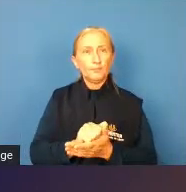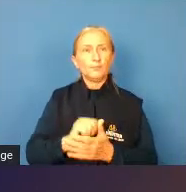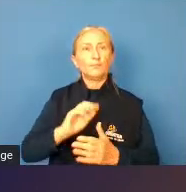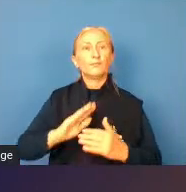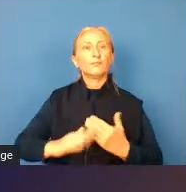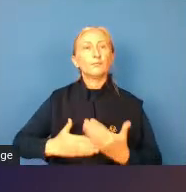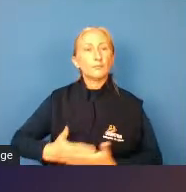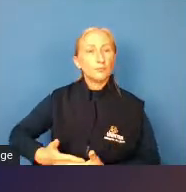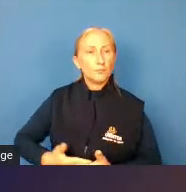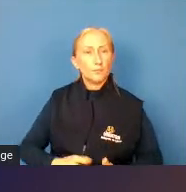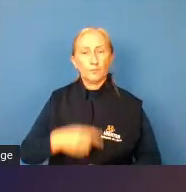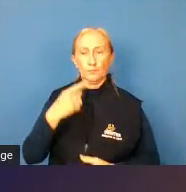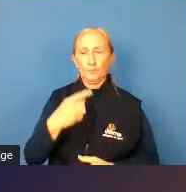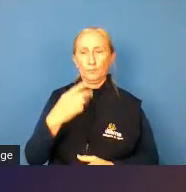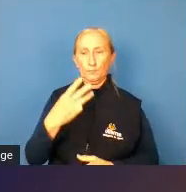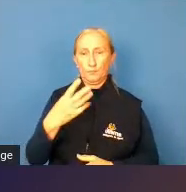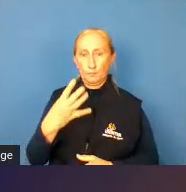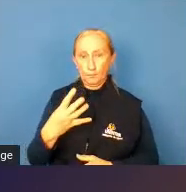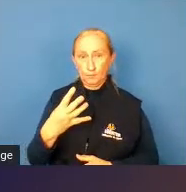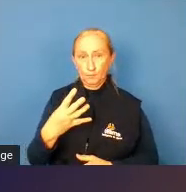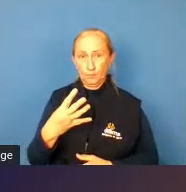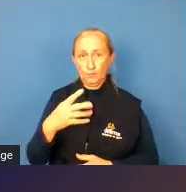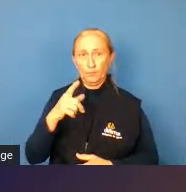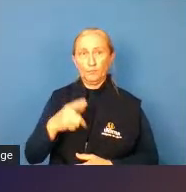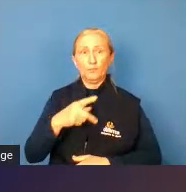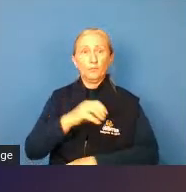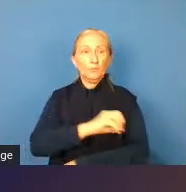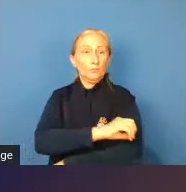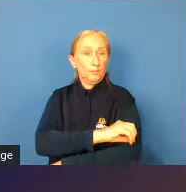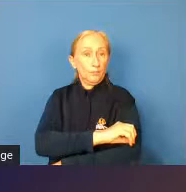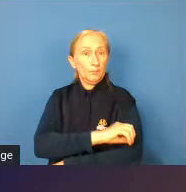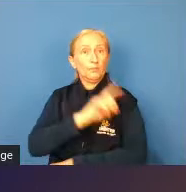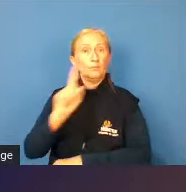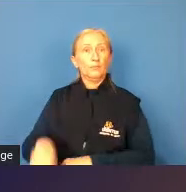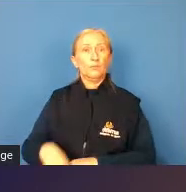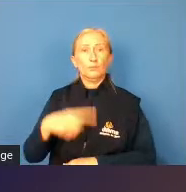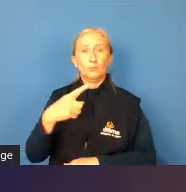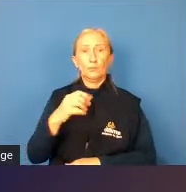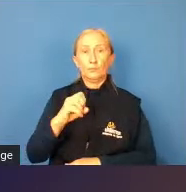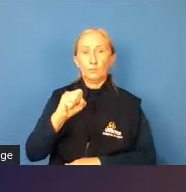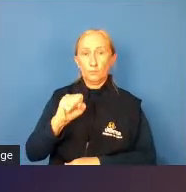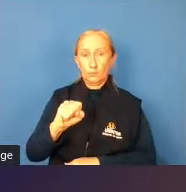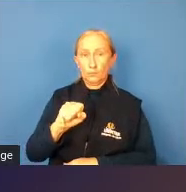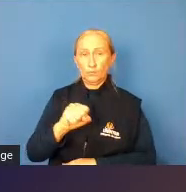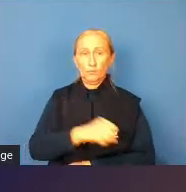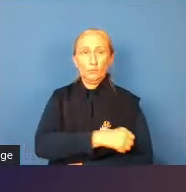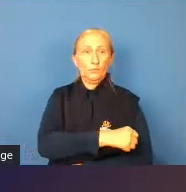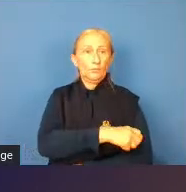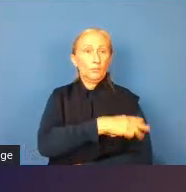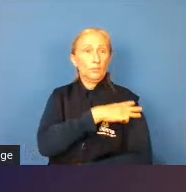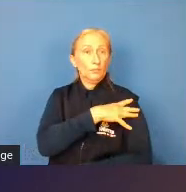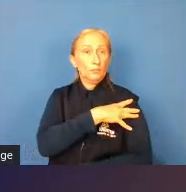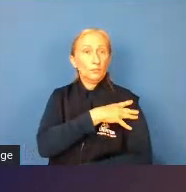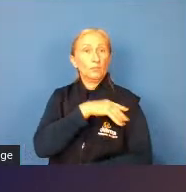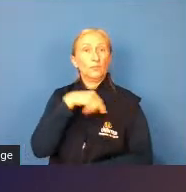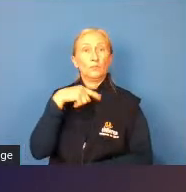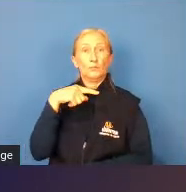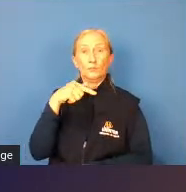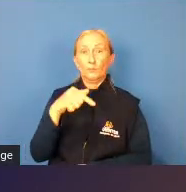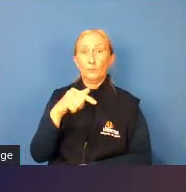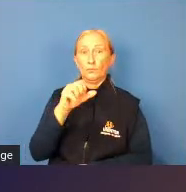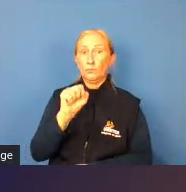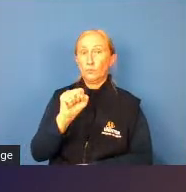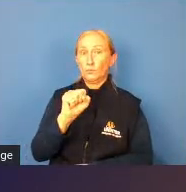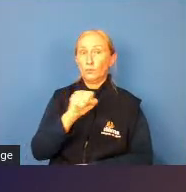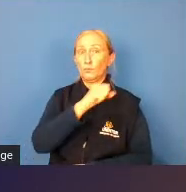134 matriculados na pré-escola 108 no ensino fundamental e 78